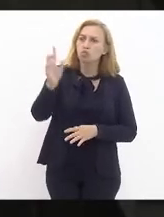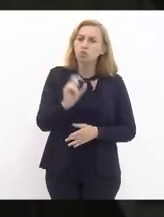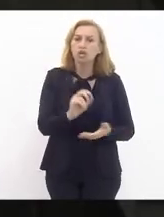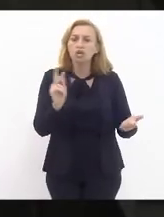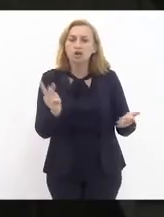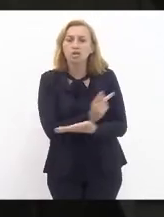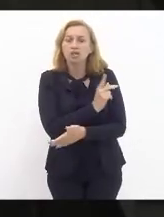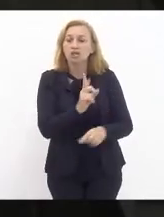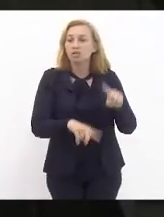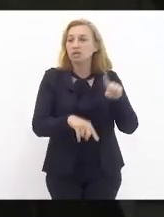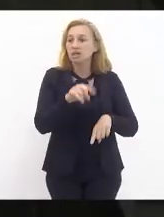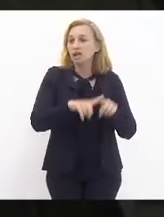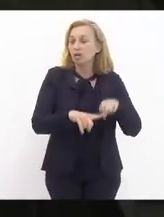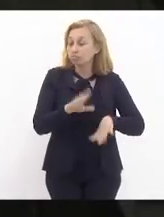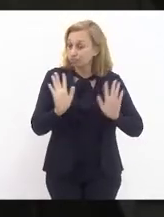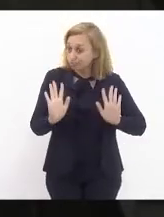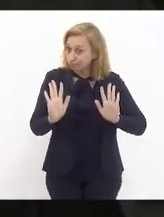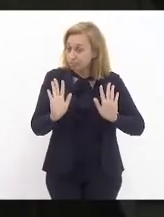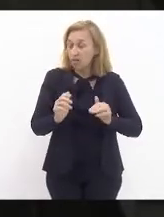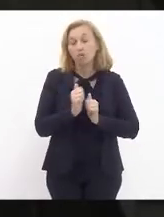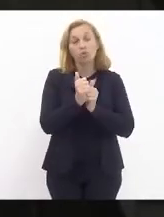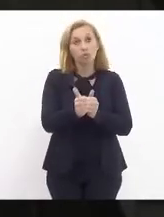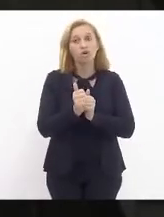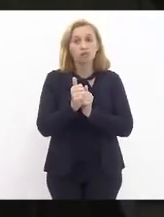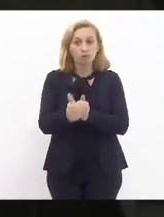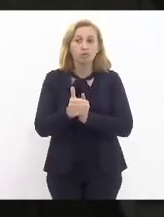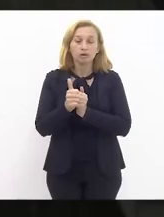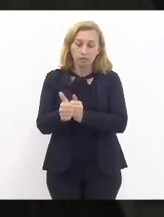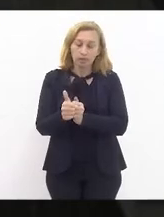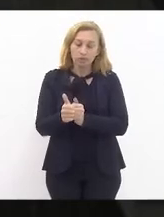com aquele material. Claro que tem acompanhamento topográfico